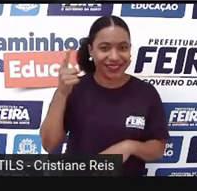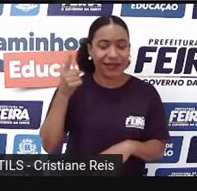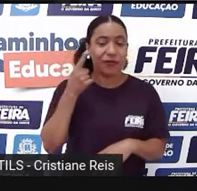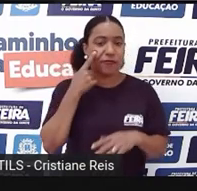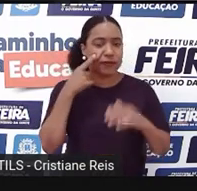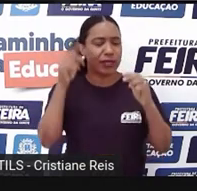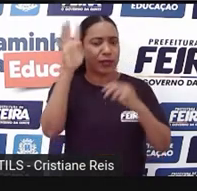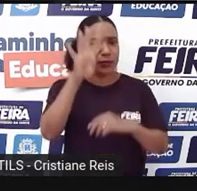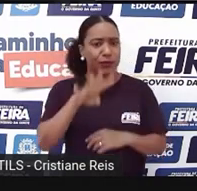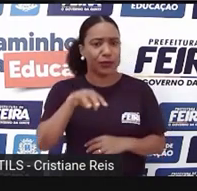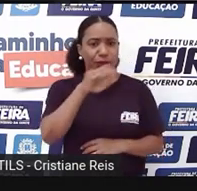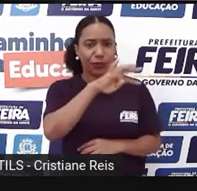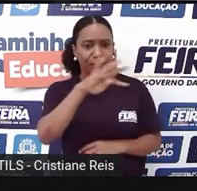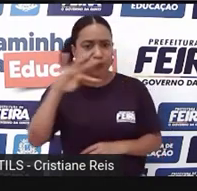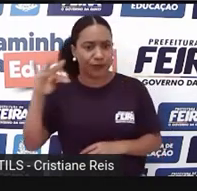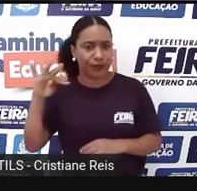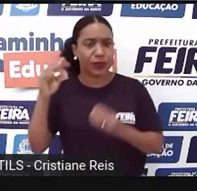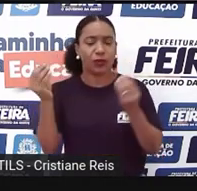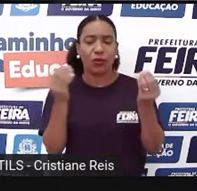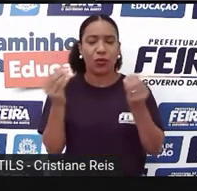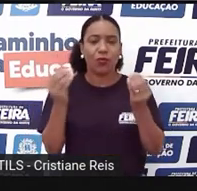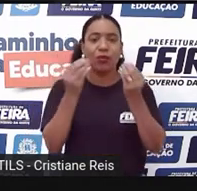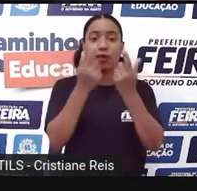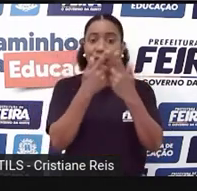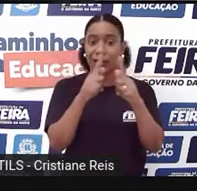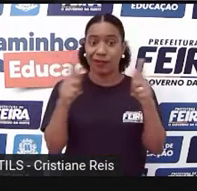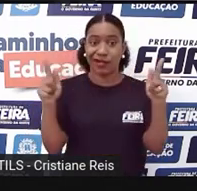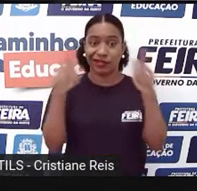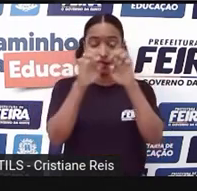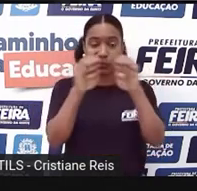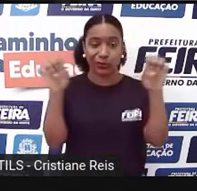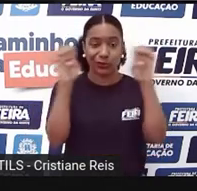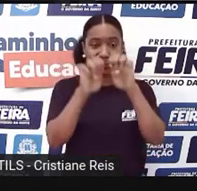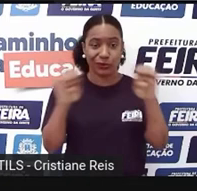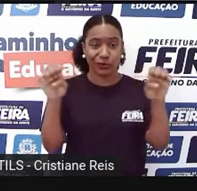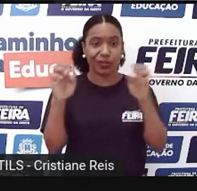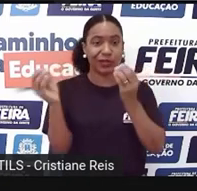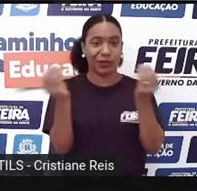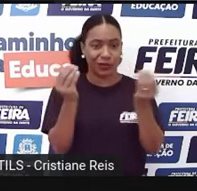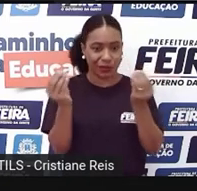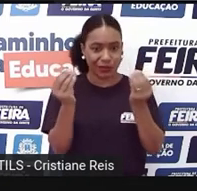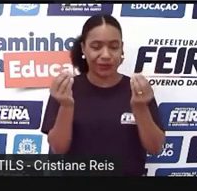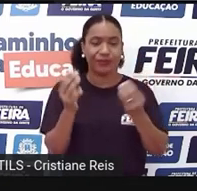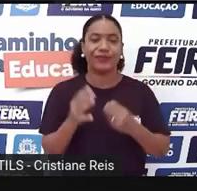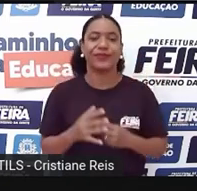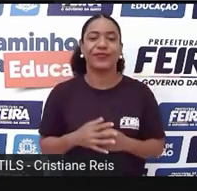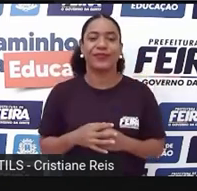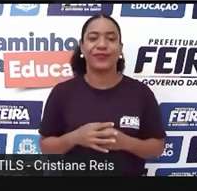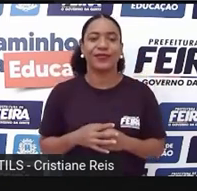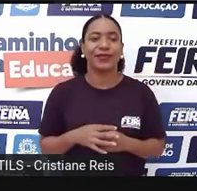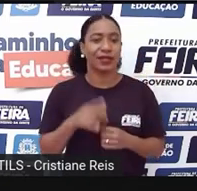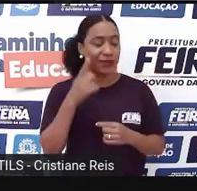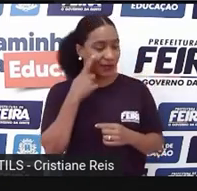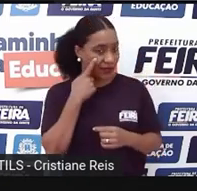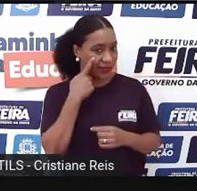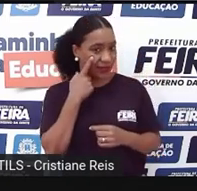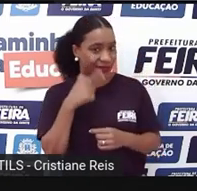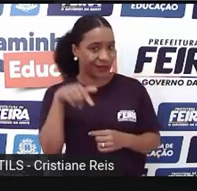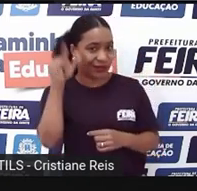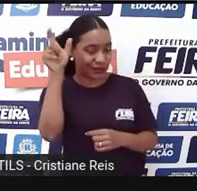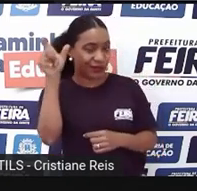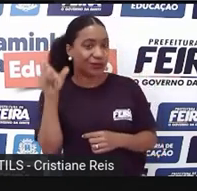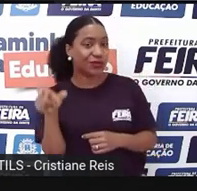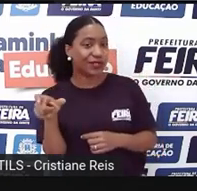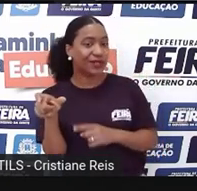estrutura Gravatical Para formar Frases Nesse tempo verbal Sujeito Rommel